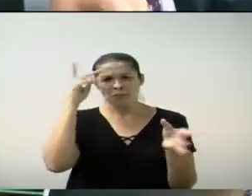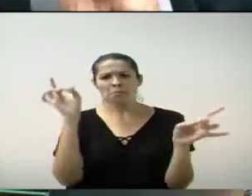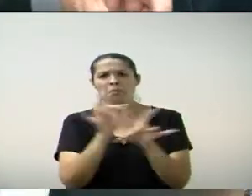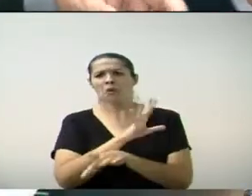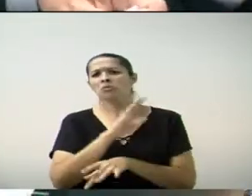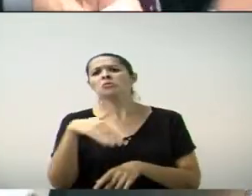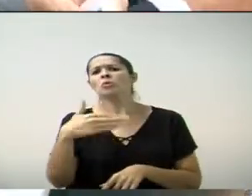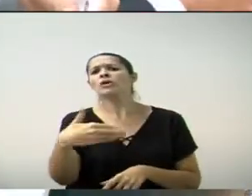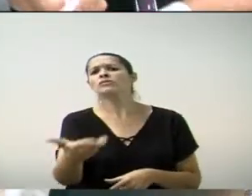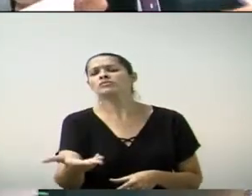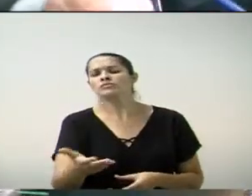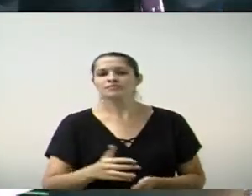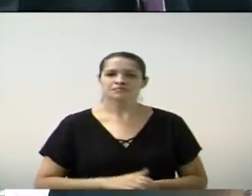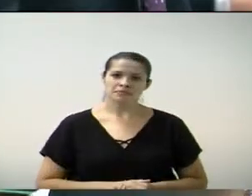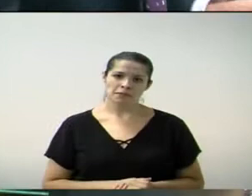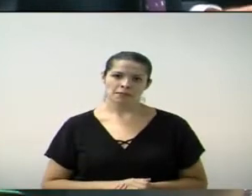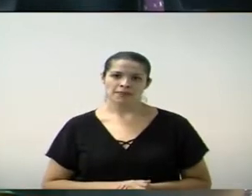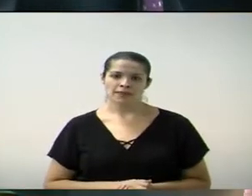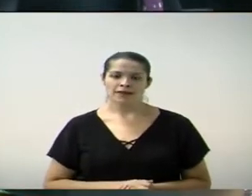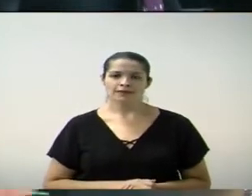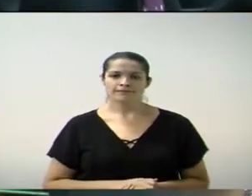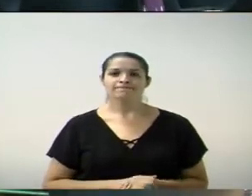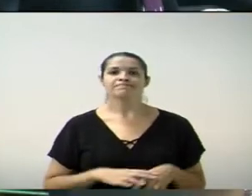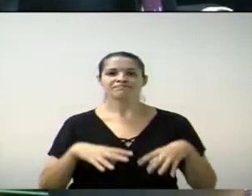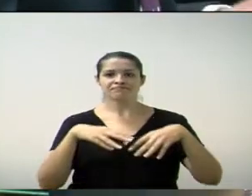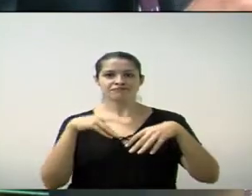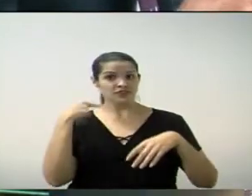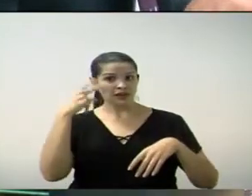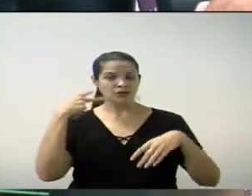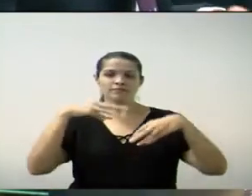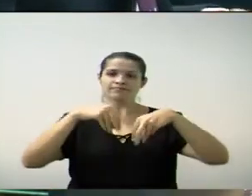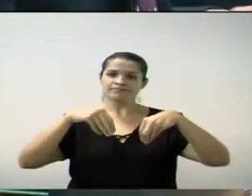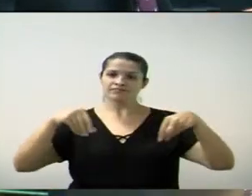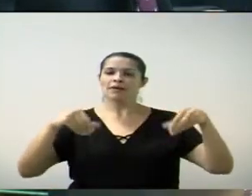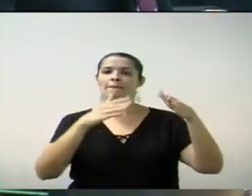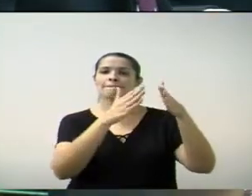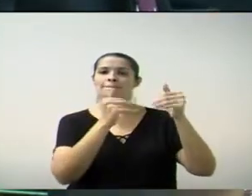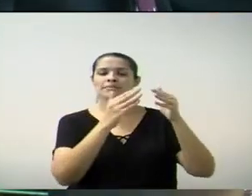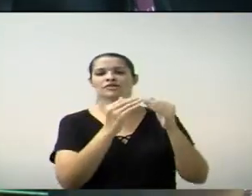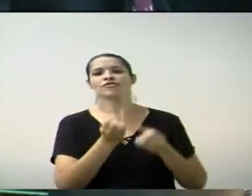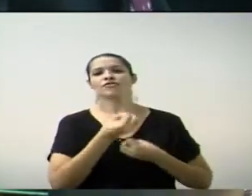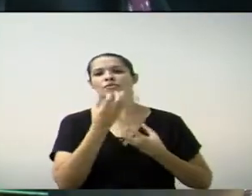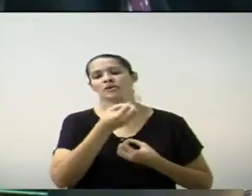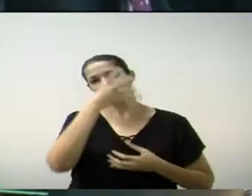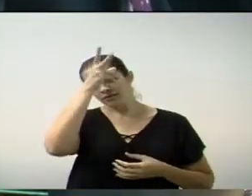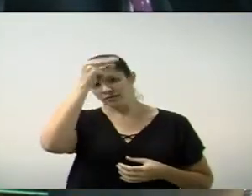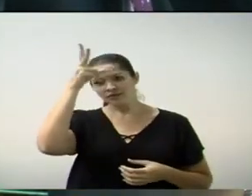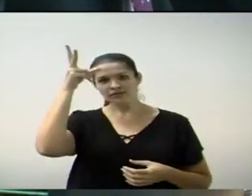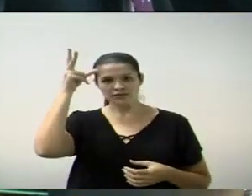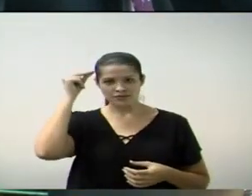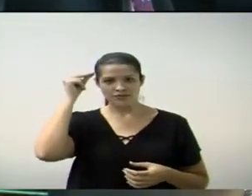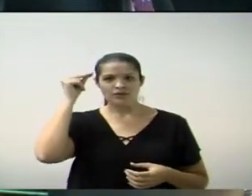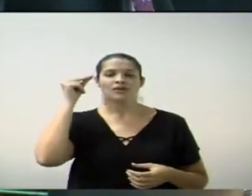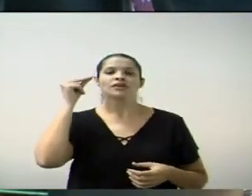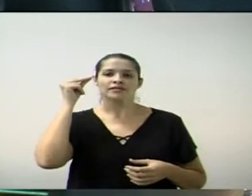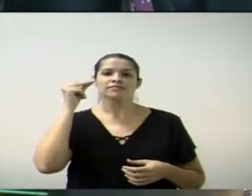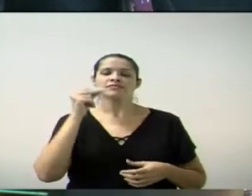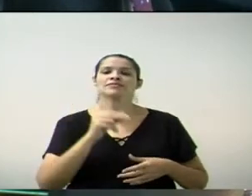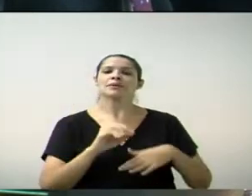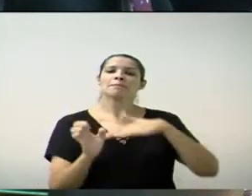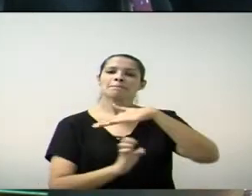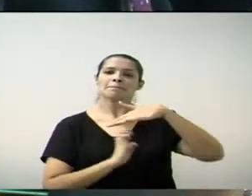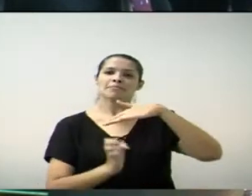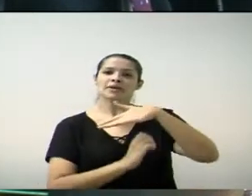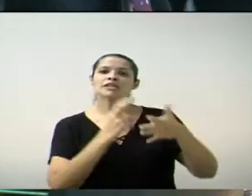De número 94, também do vereador Danilo Barros, requerendo informações do executivo junto à empresa brasileira de